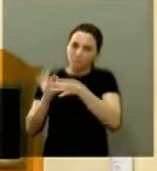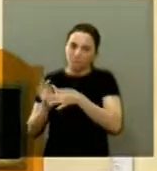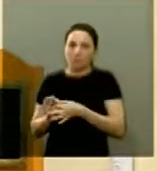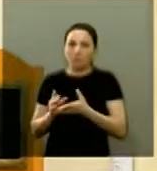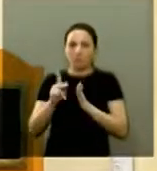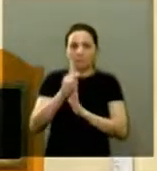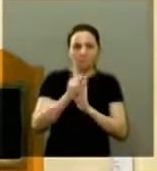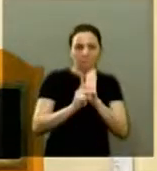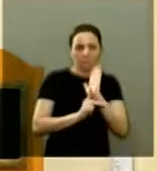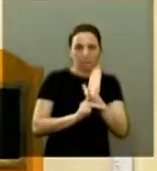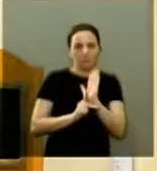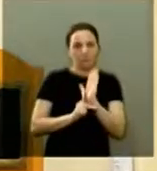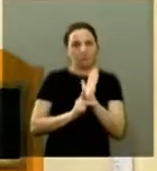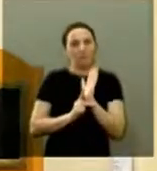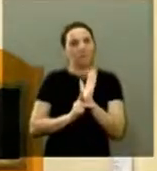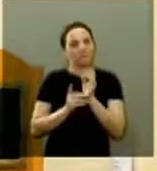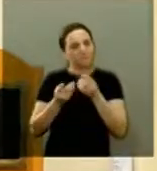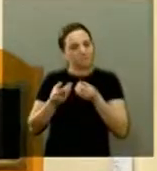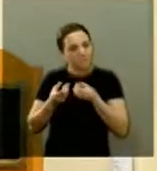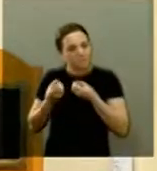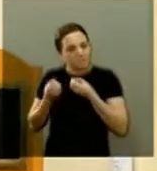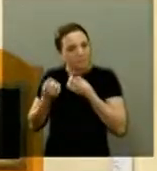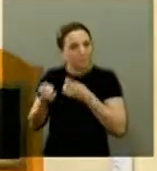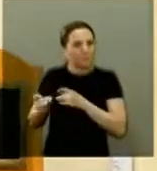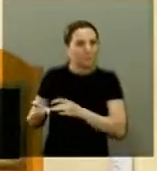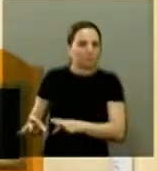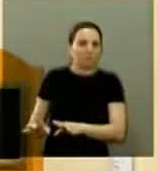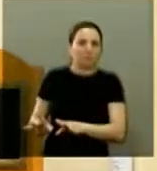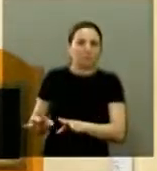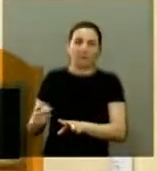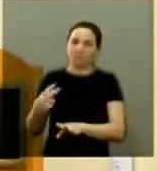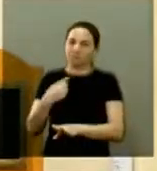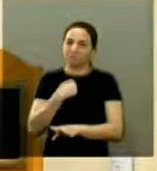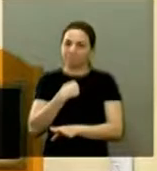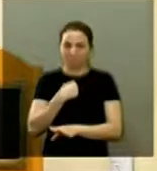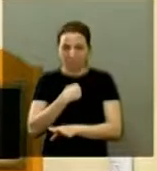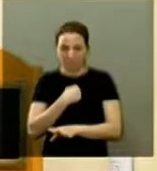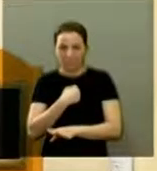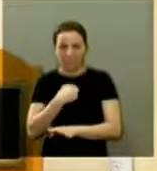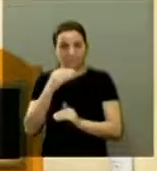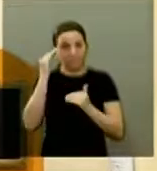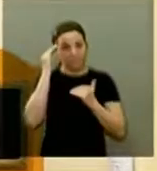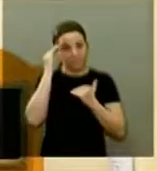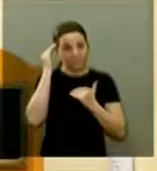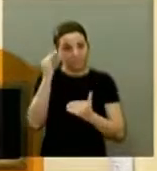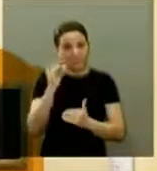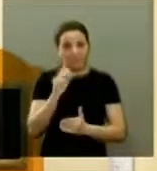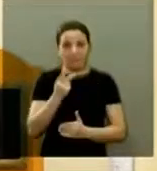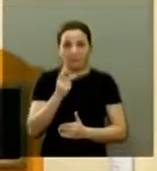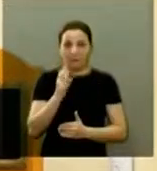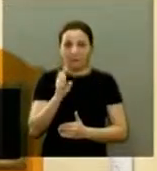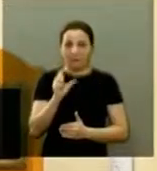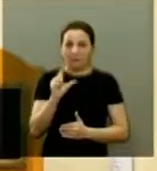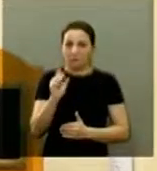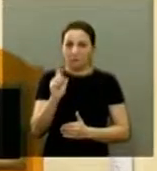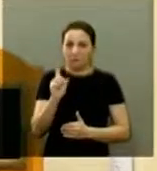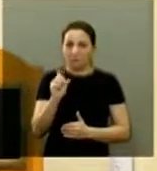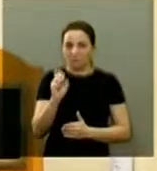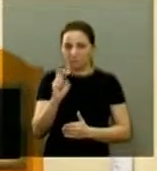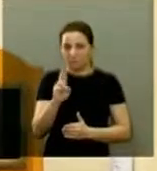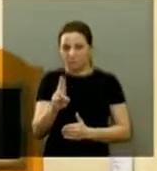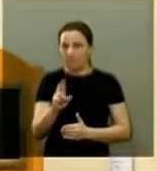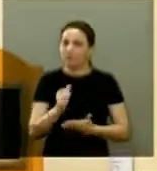do projeto e não abandonaram também o barco até o final. Quero agradecer ao doutor Helder, que dedicou um apoio especial